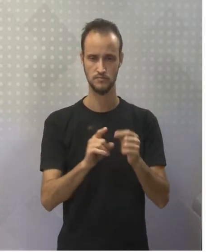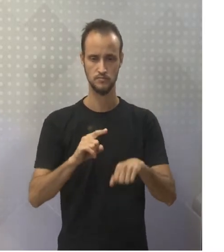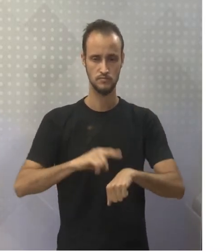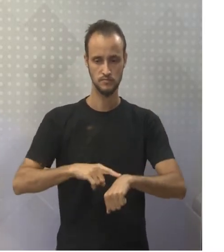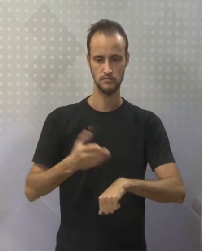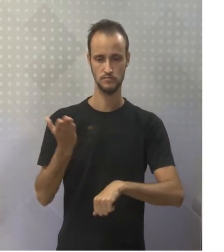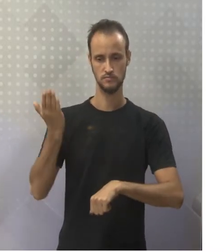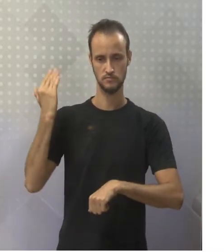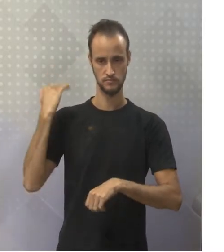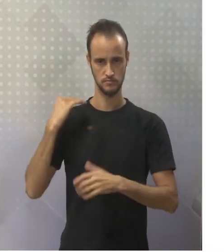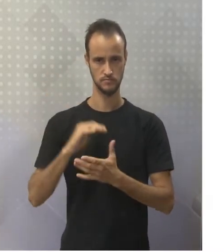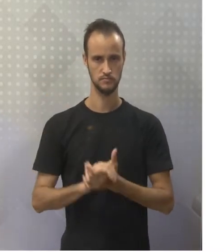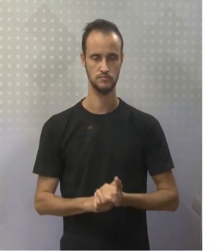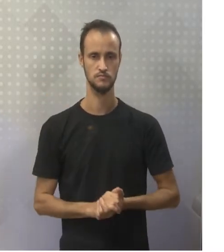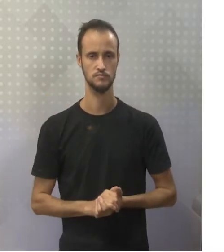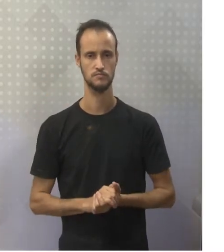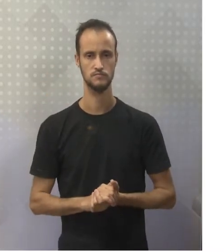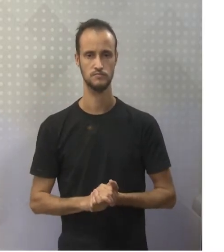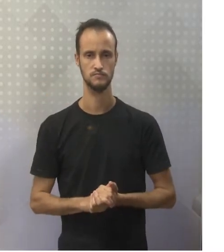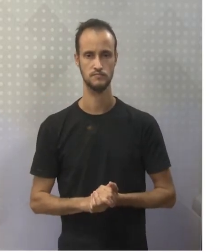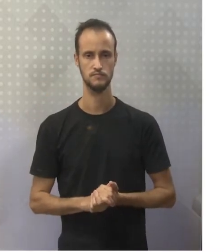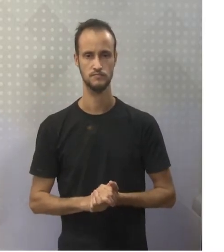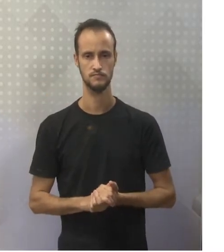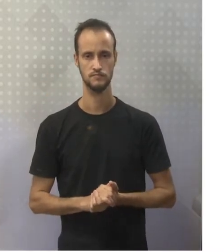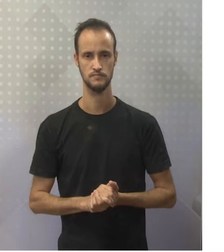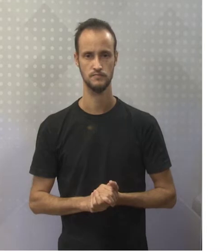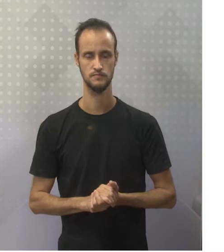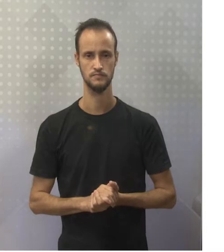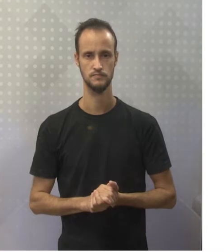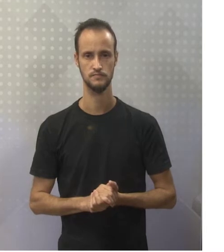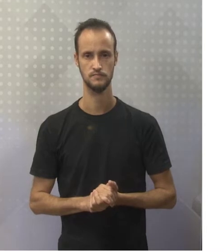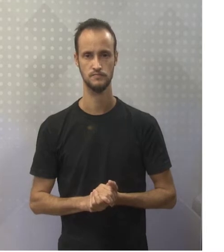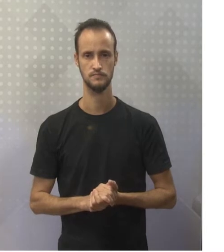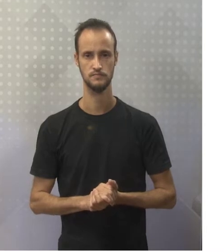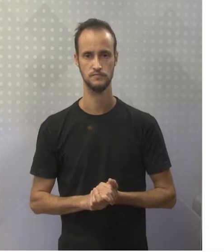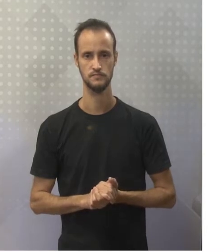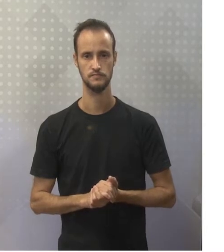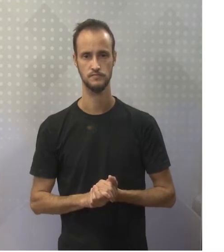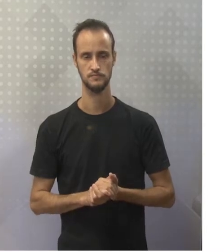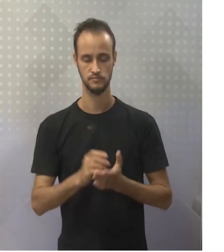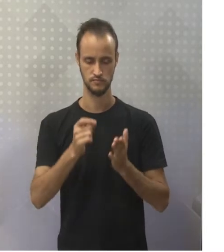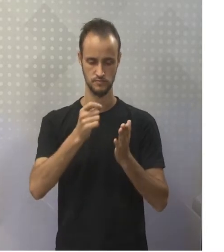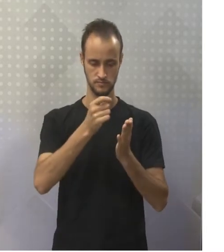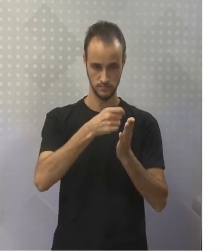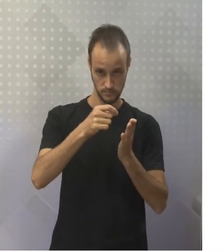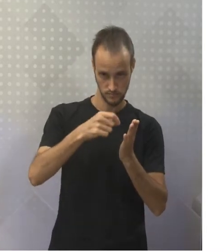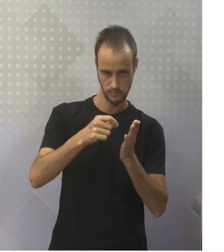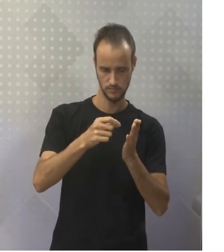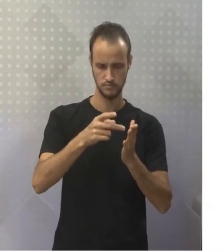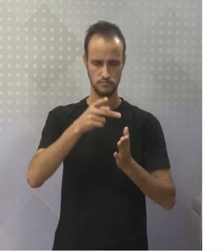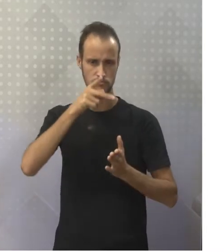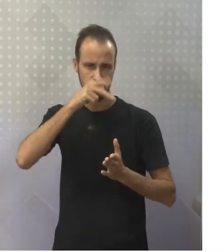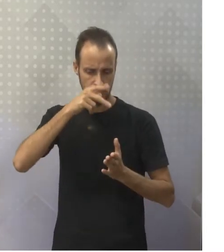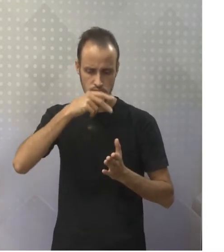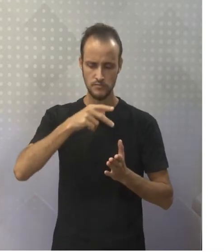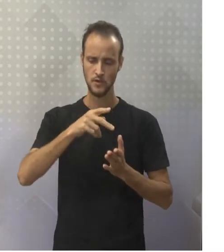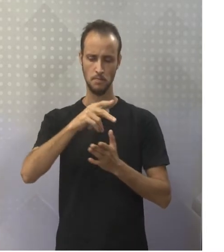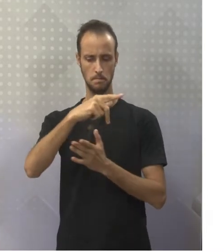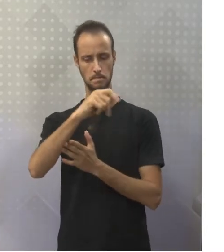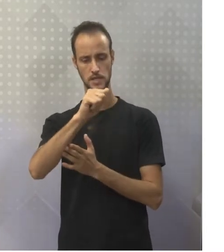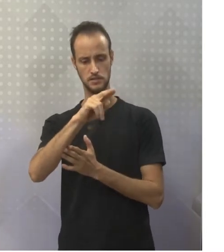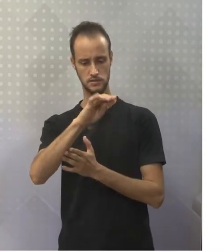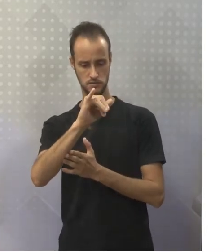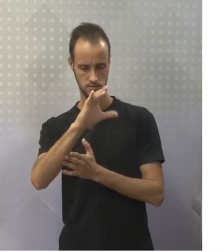escrevo found, e no participio eu conservo a mesma escrita, found, ok? Find,